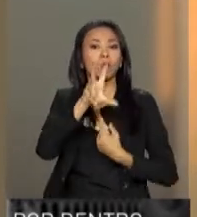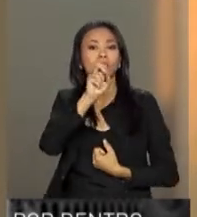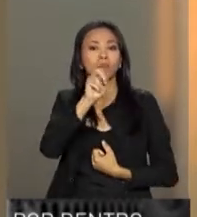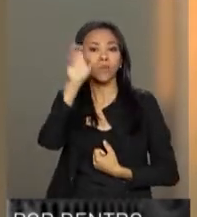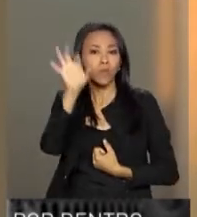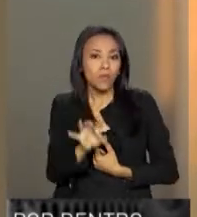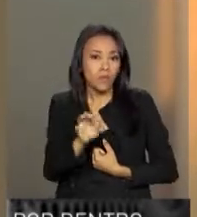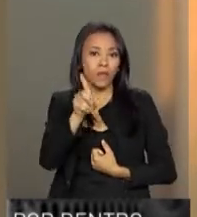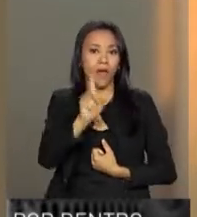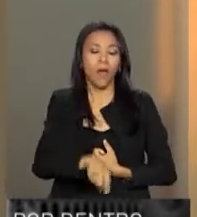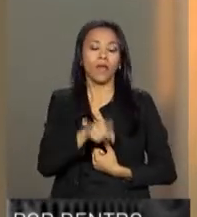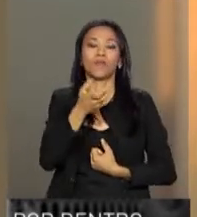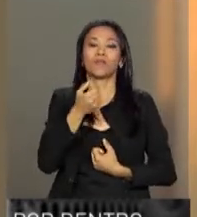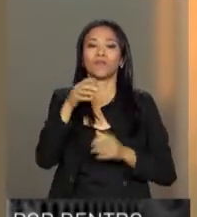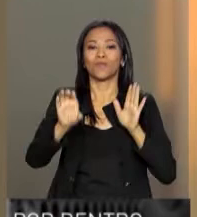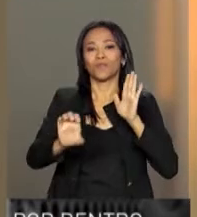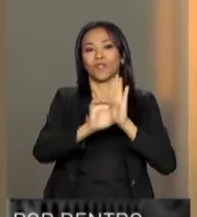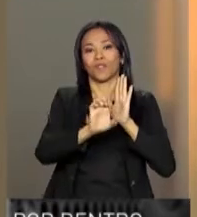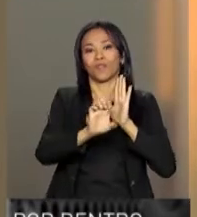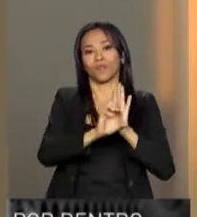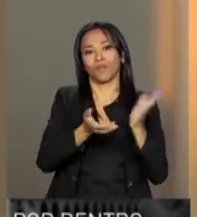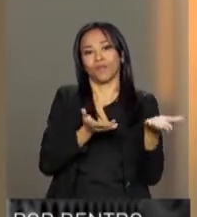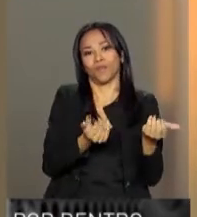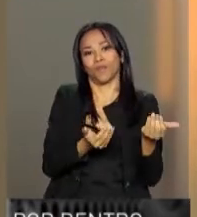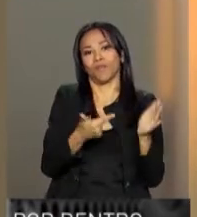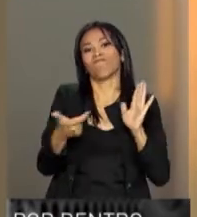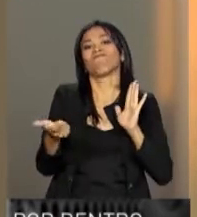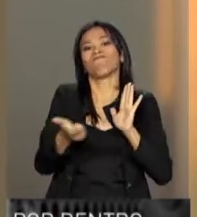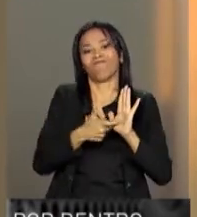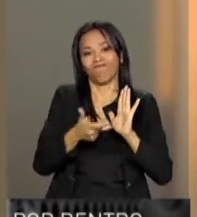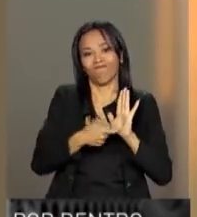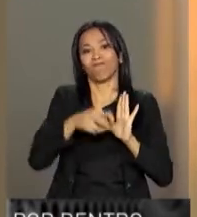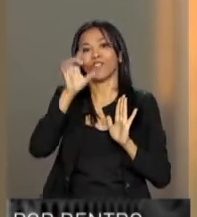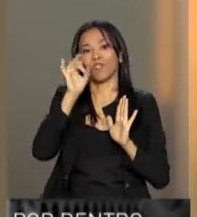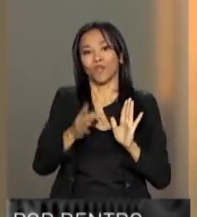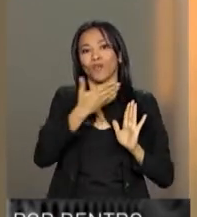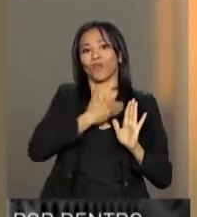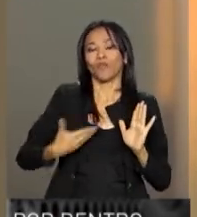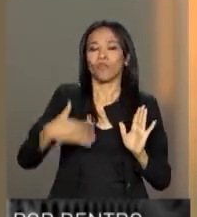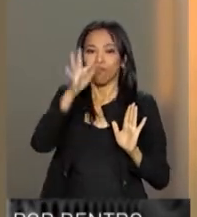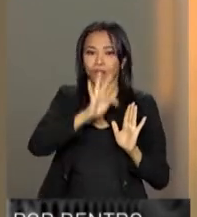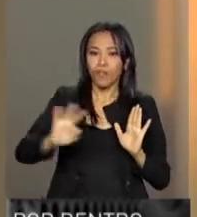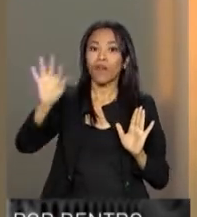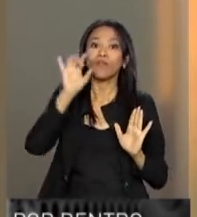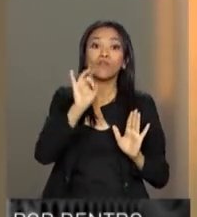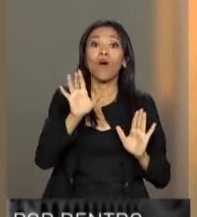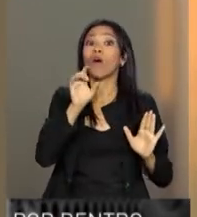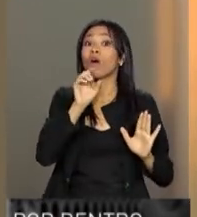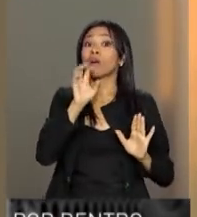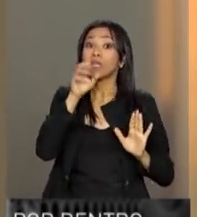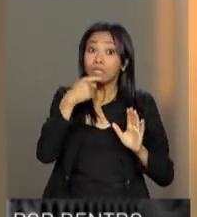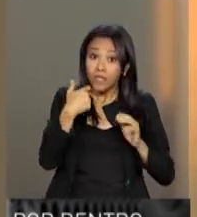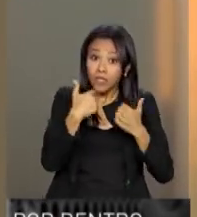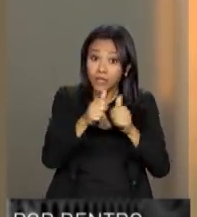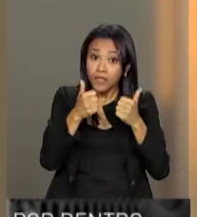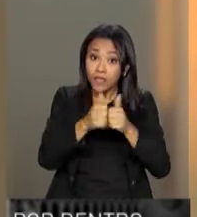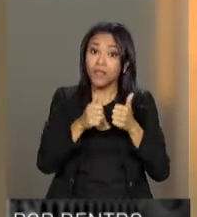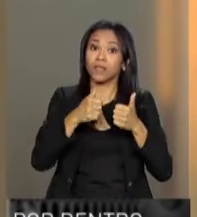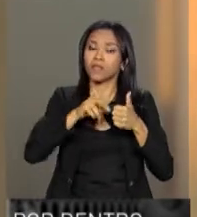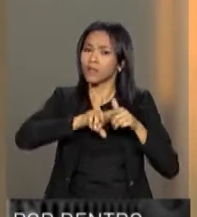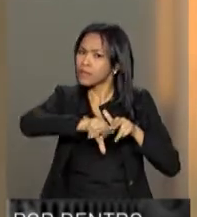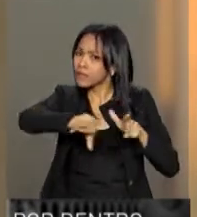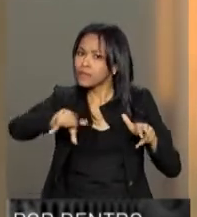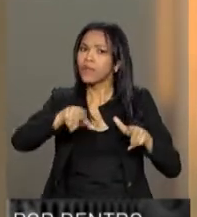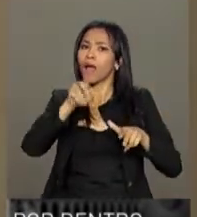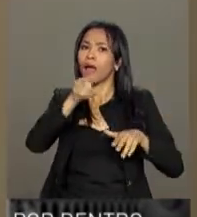desconto estão previstas no Estatuto da Juventude. E a União só tem competência para legislar sobre transporte com relação